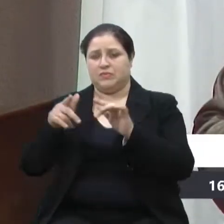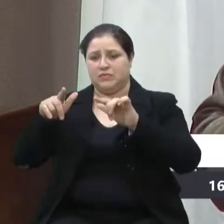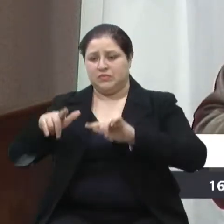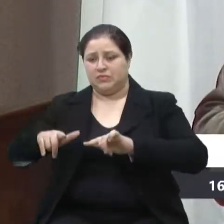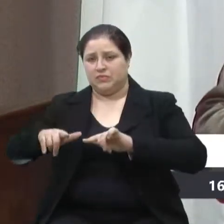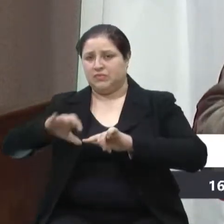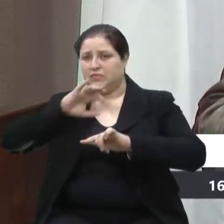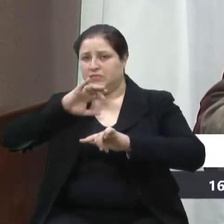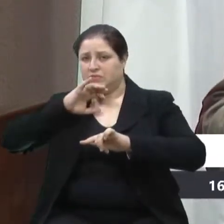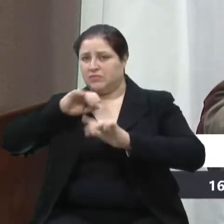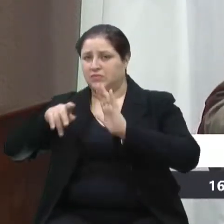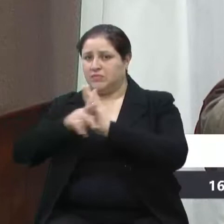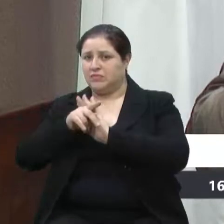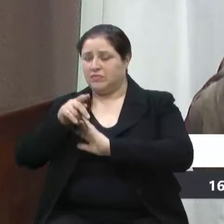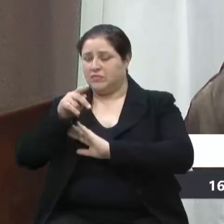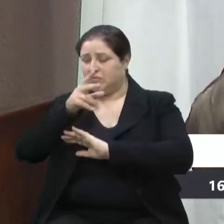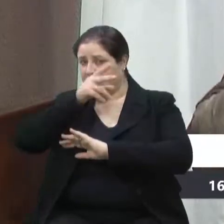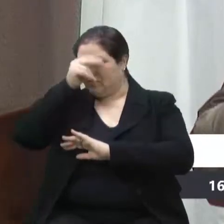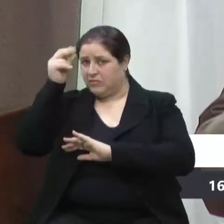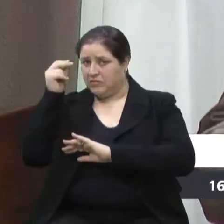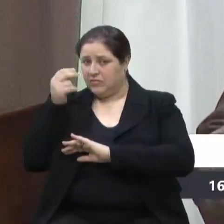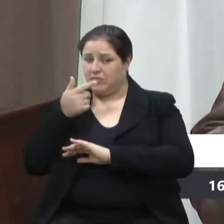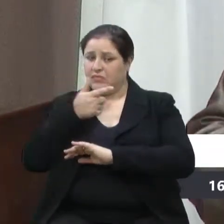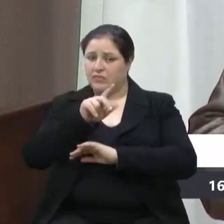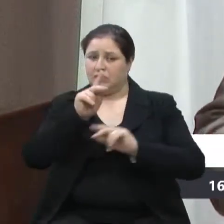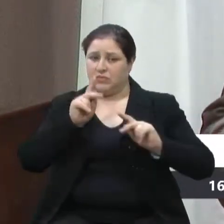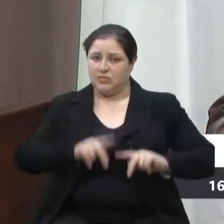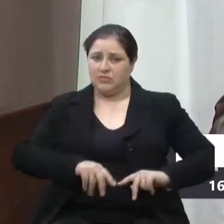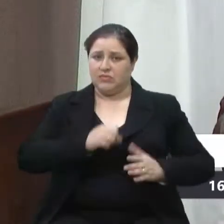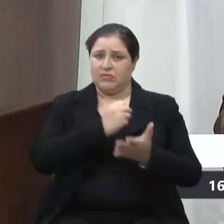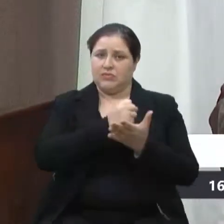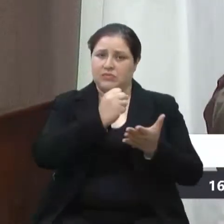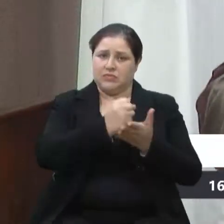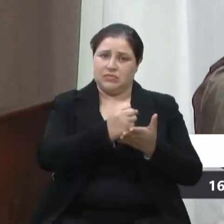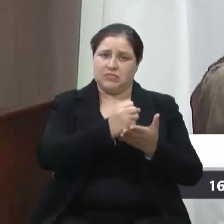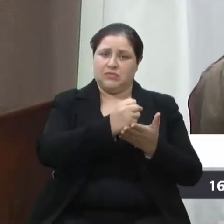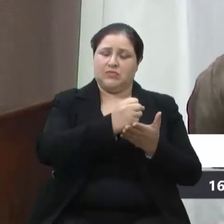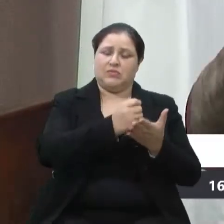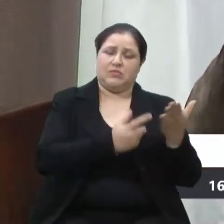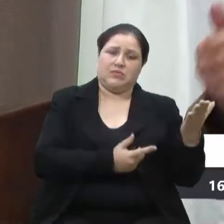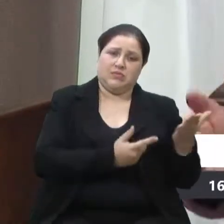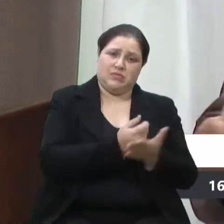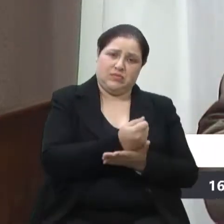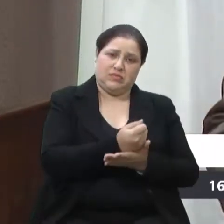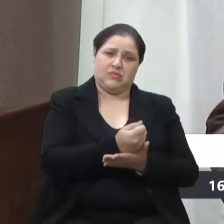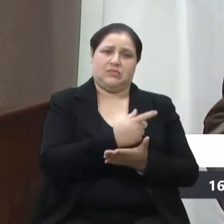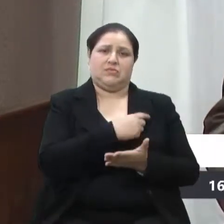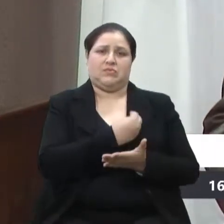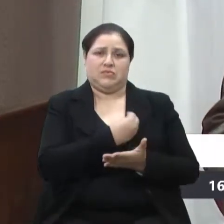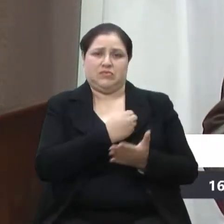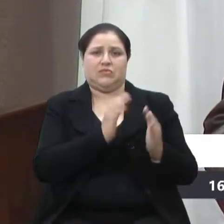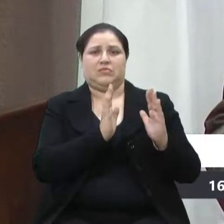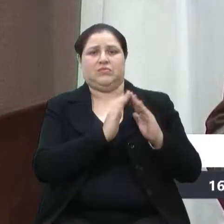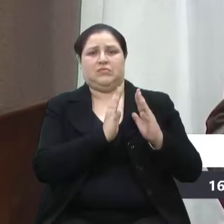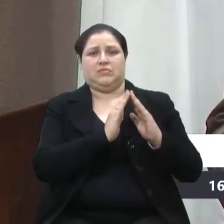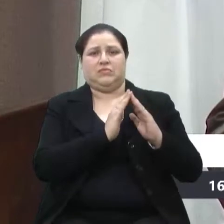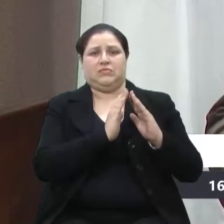compraram com o contrato, estão lá morando